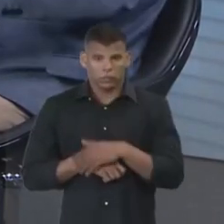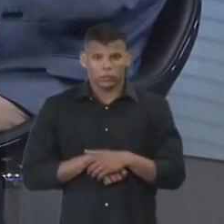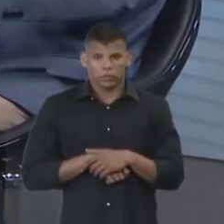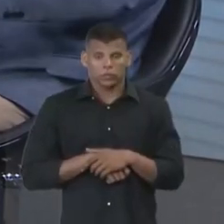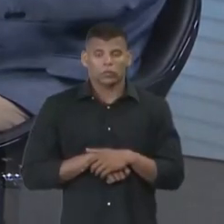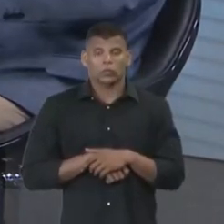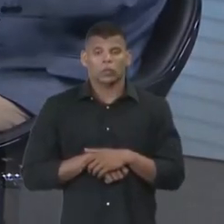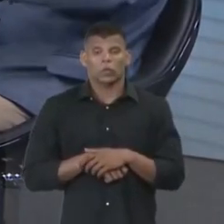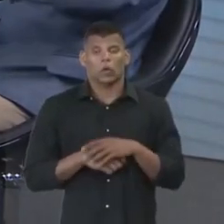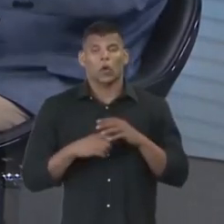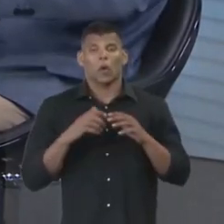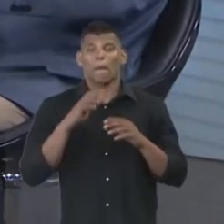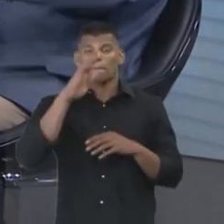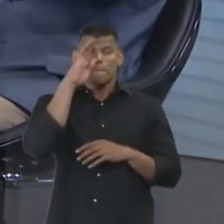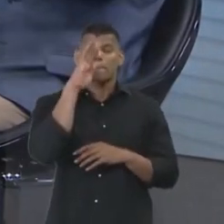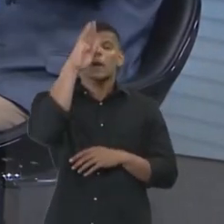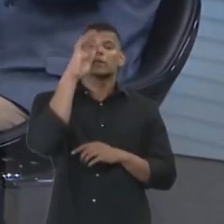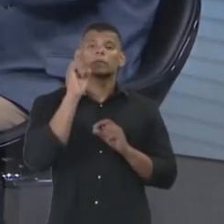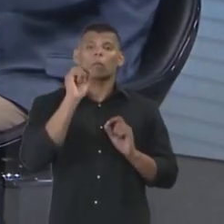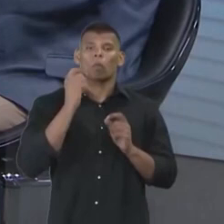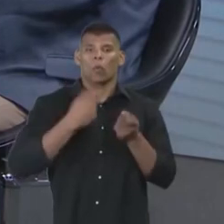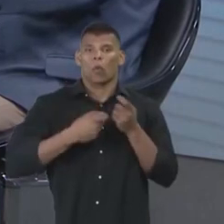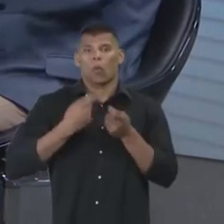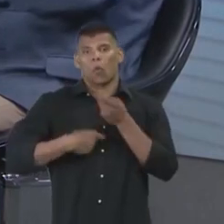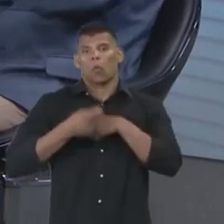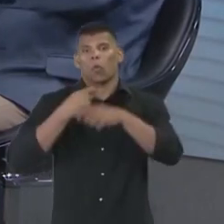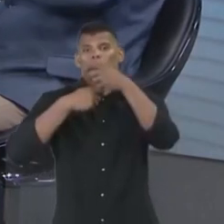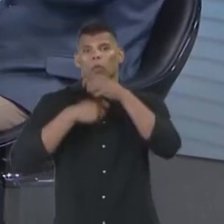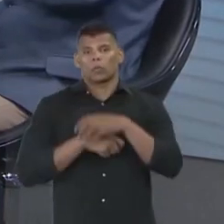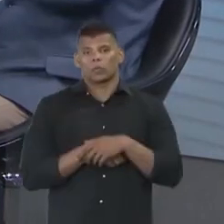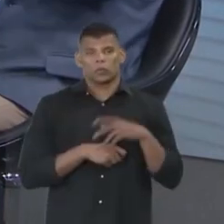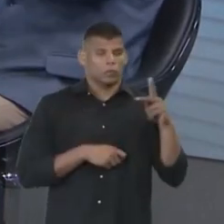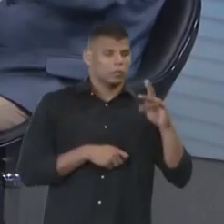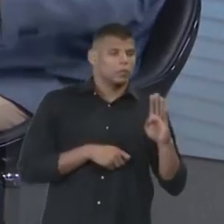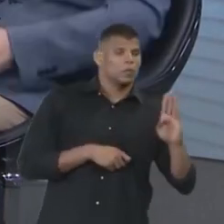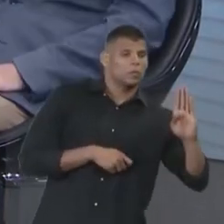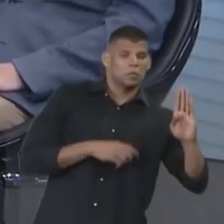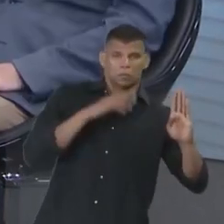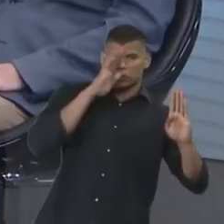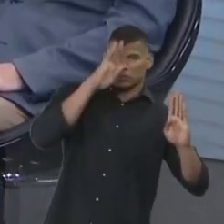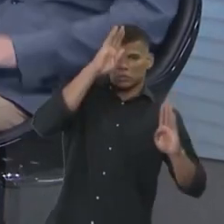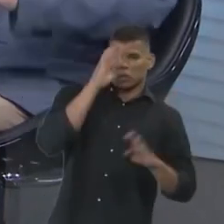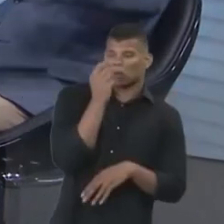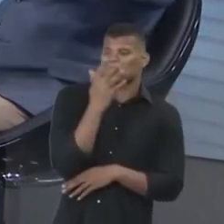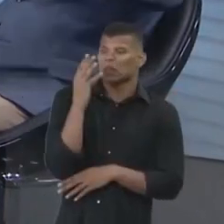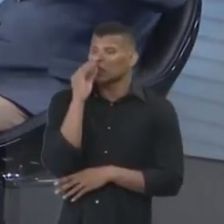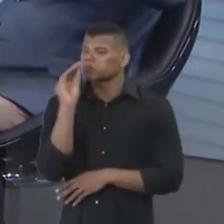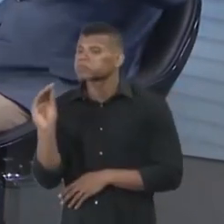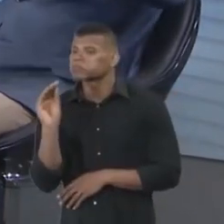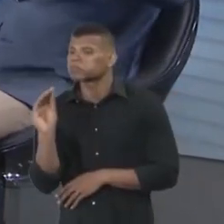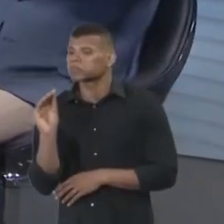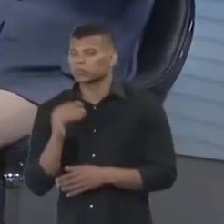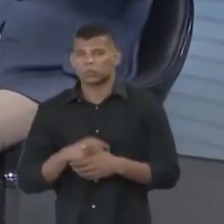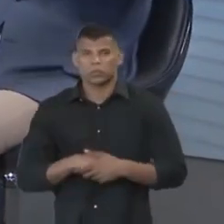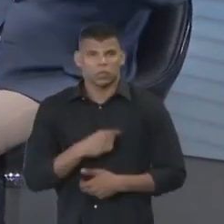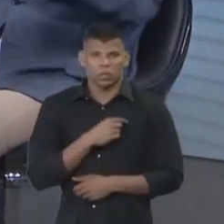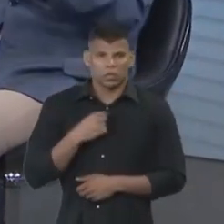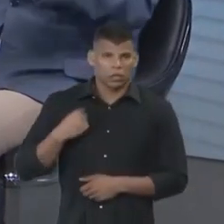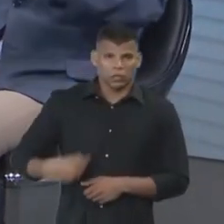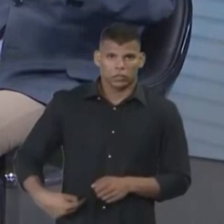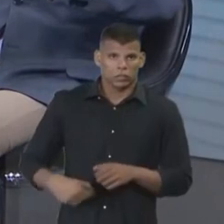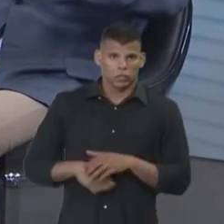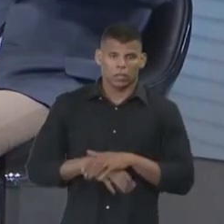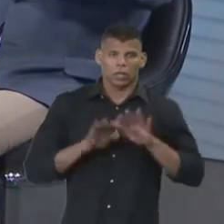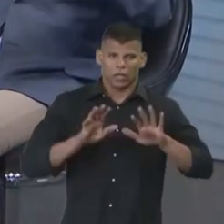o desenvolvimento econômico, o crescimento do produto interno bruto à frente dessa questão ambiental, eles dizem, nós não vamos parar, a China diz, nós não vamos parar nossas